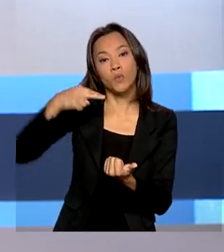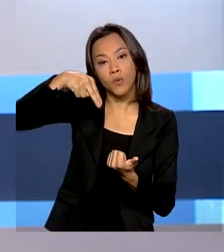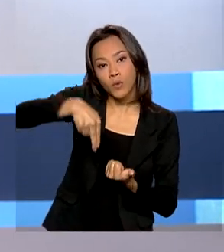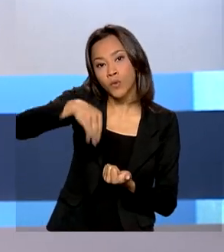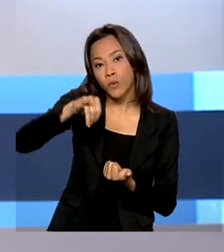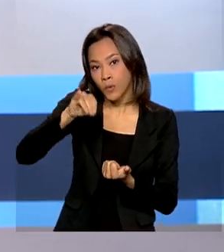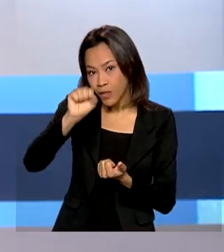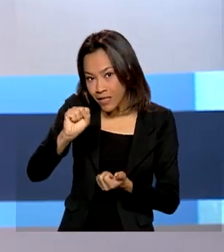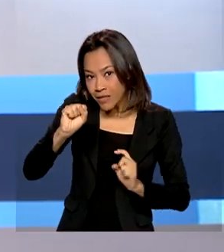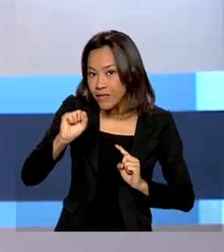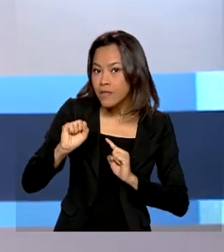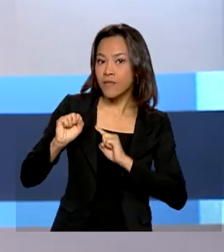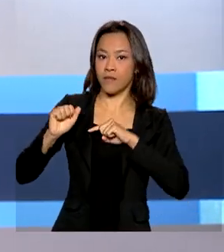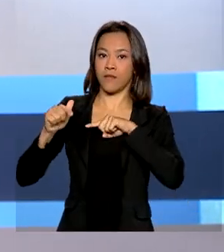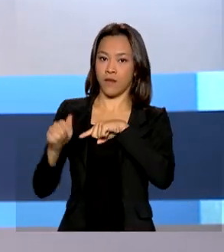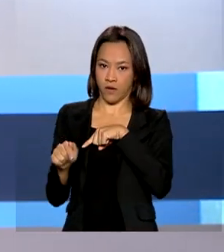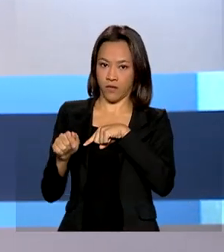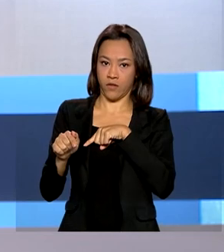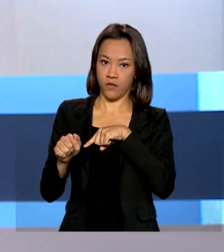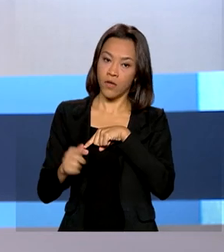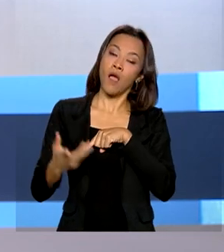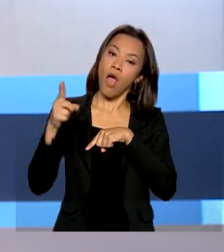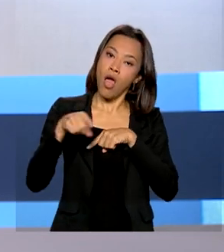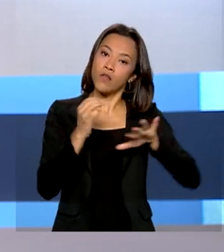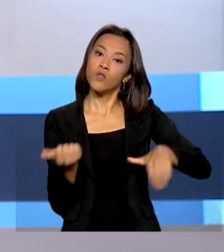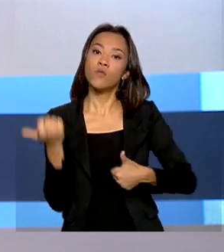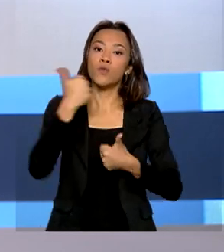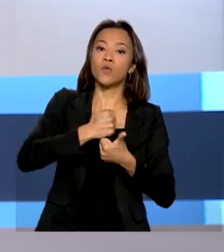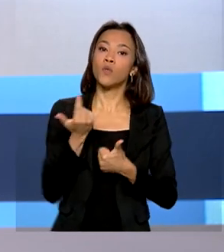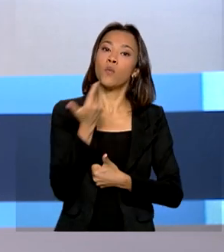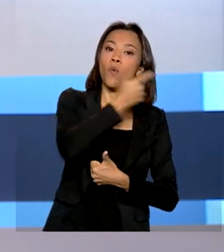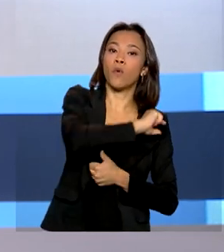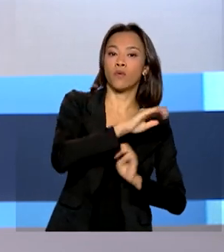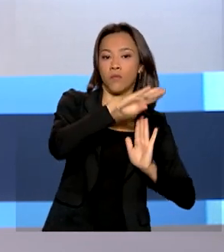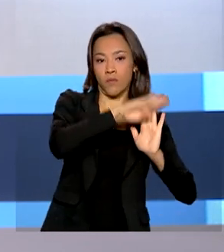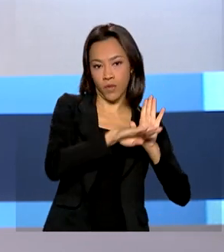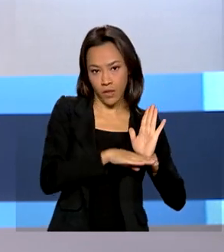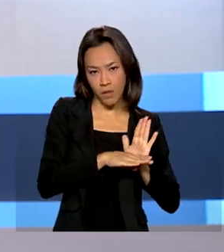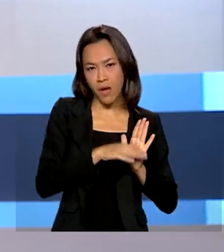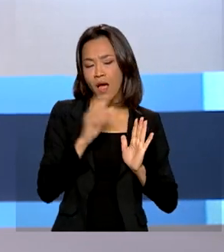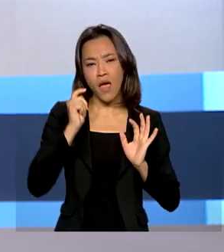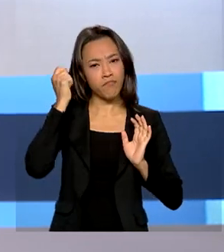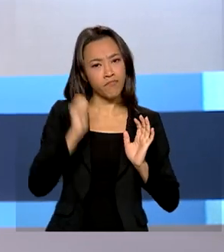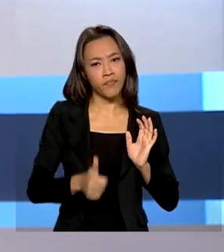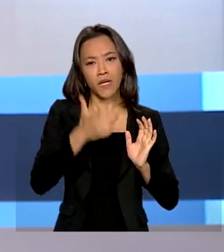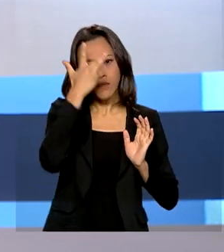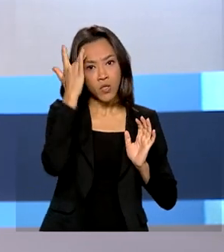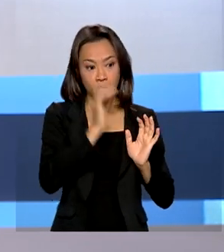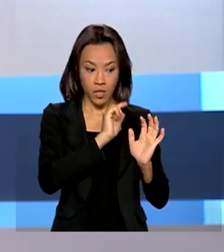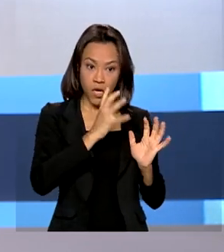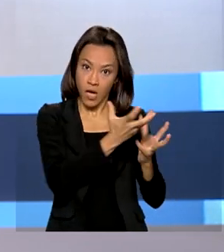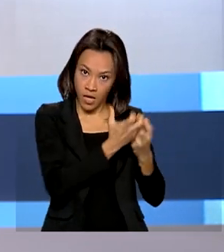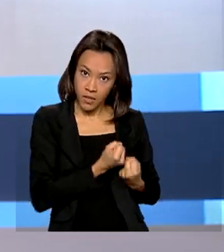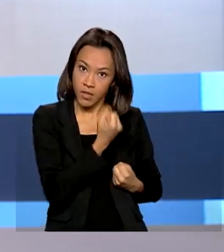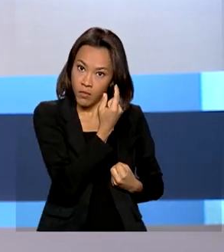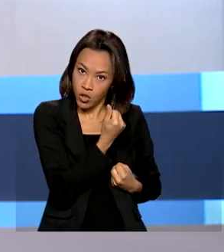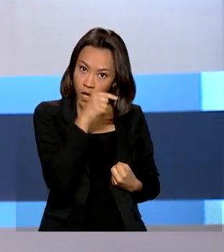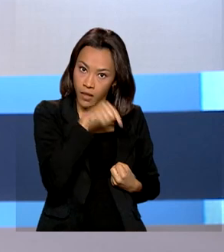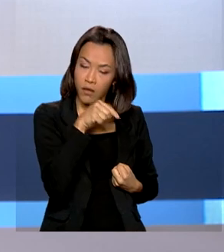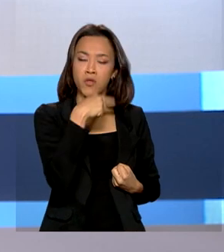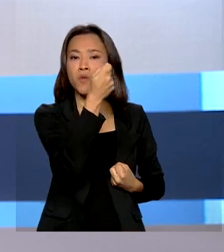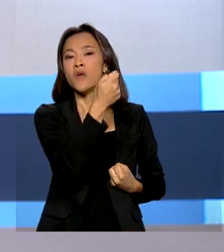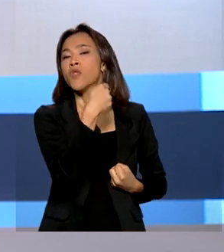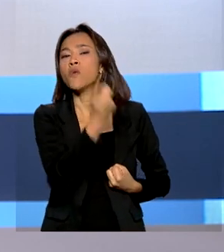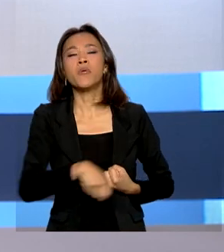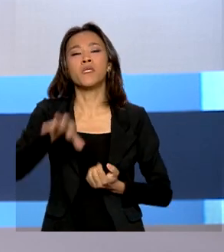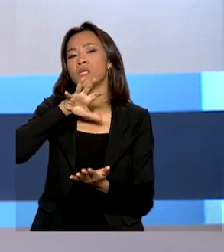O programa do governo federal que substitui o Bolsa Família faz a migração automática para o recebimento do benefício sem a